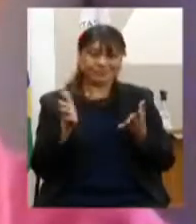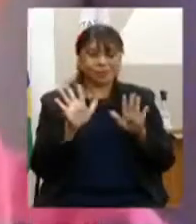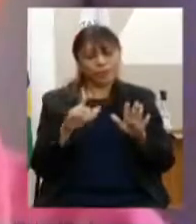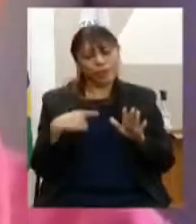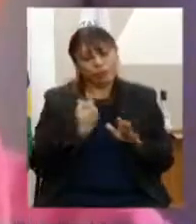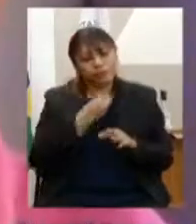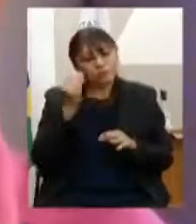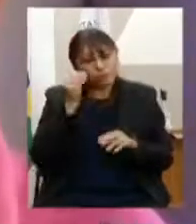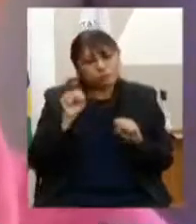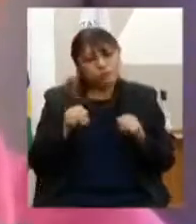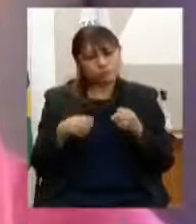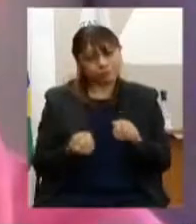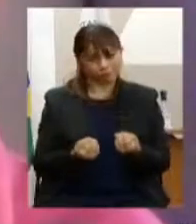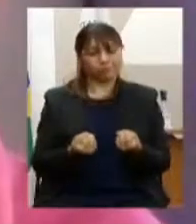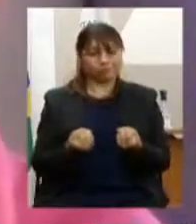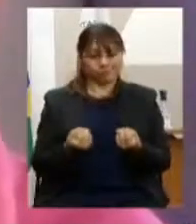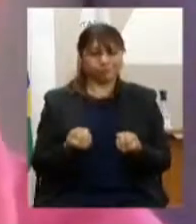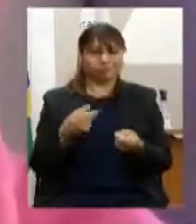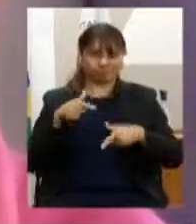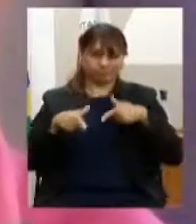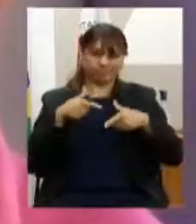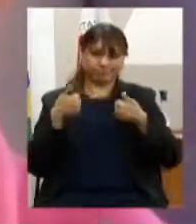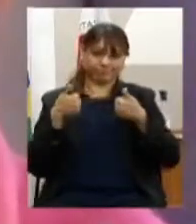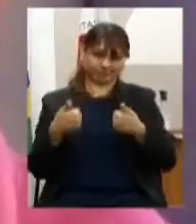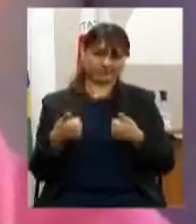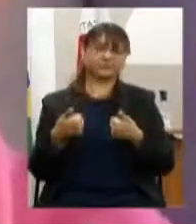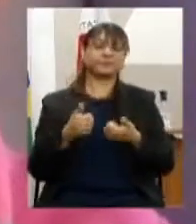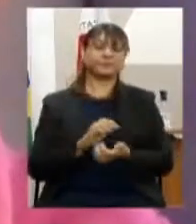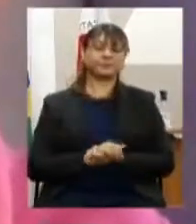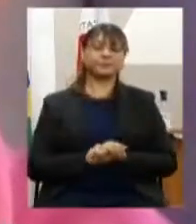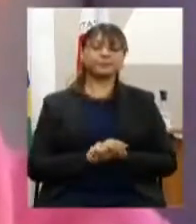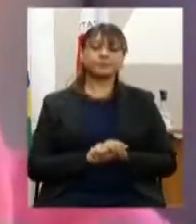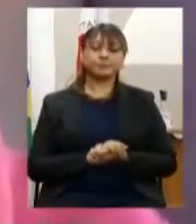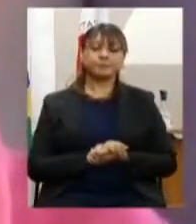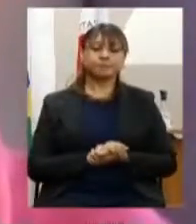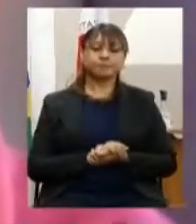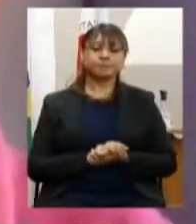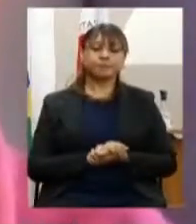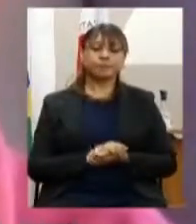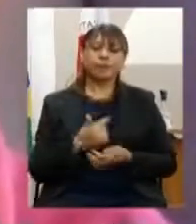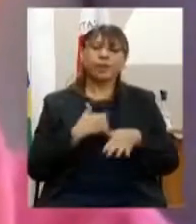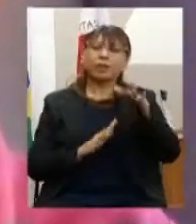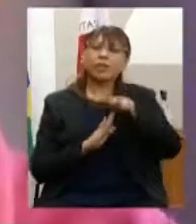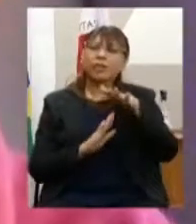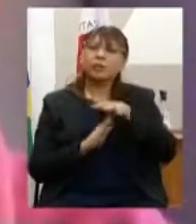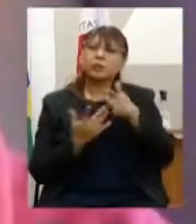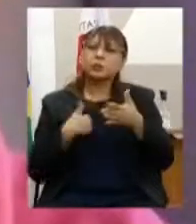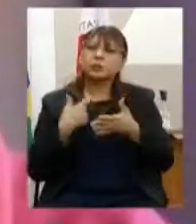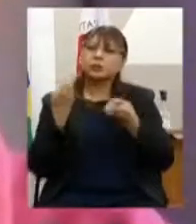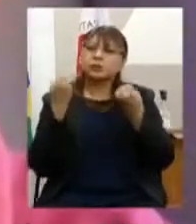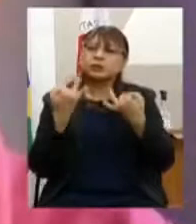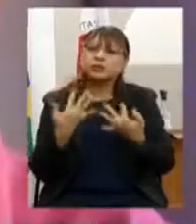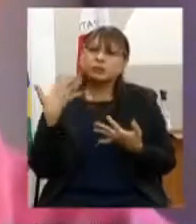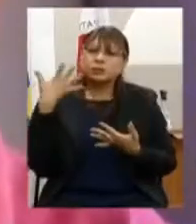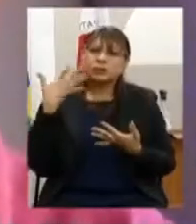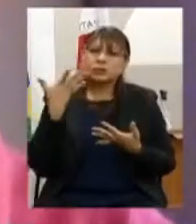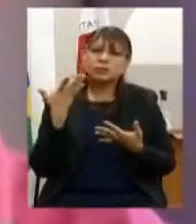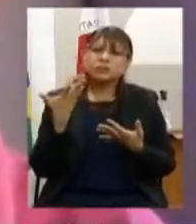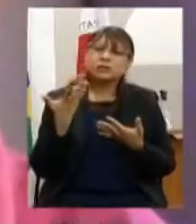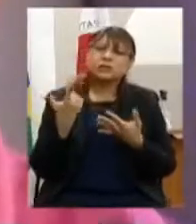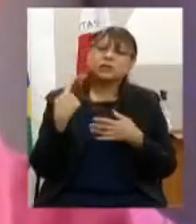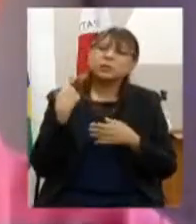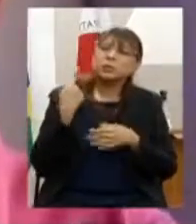fazer o nosso trabalho da melhor maneira possível. Quanto tempo eu tenho, deputado, para mim fazer um breve